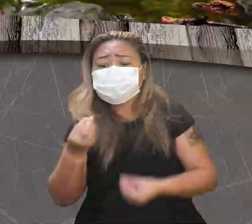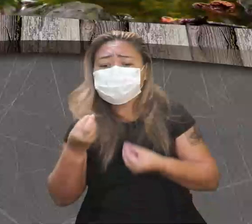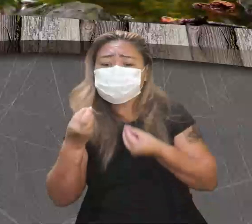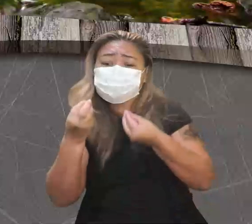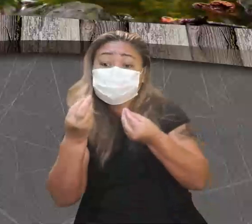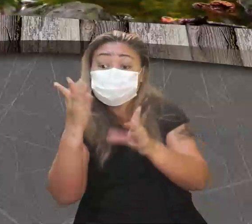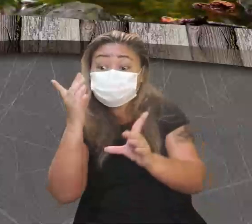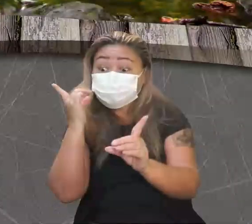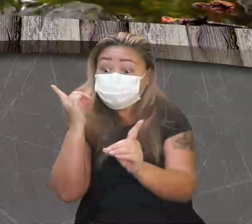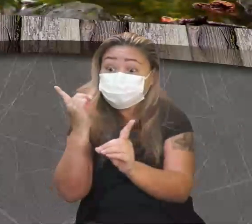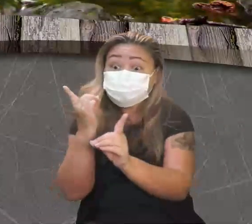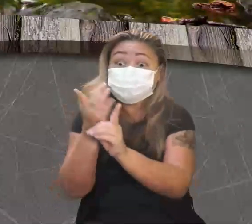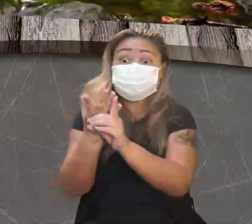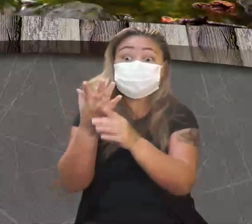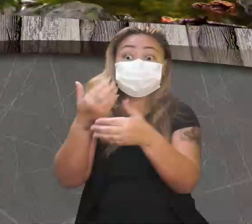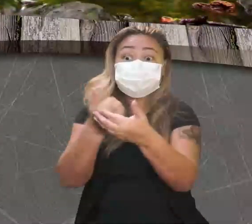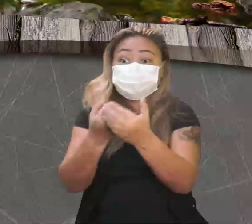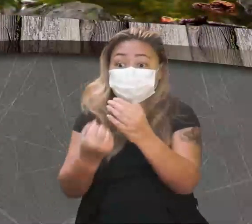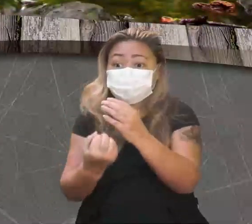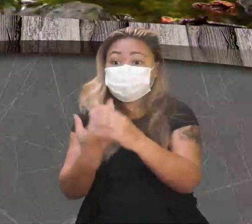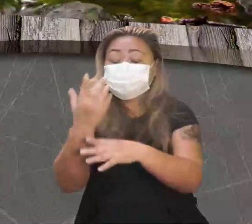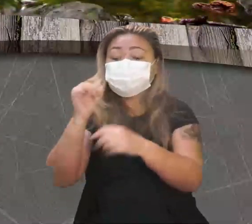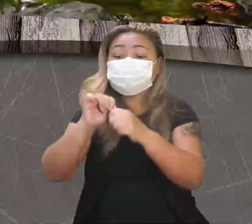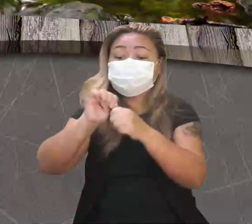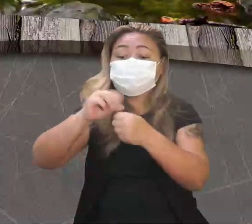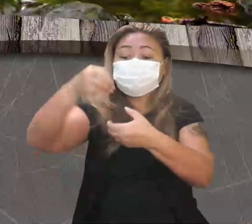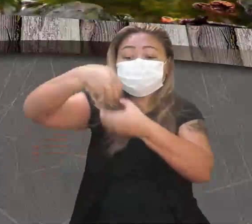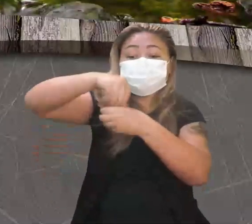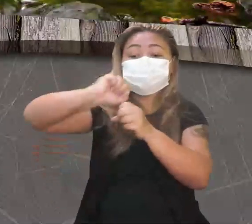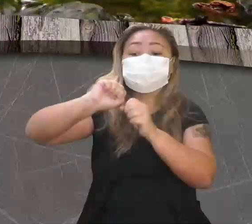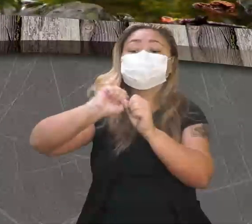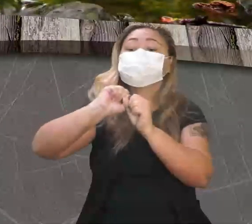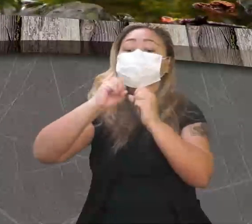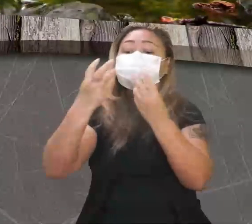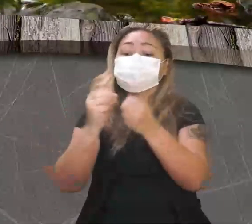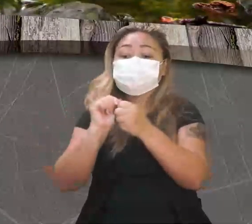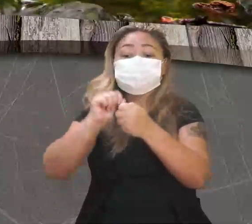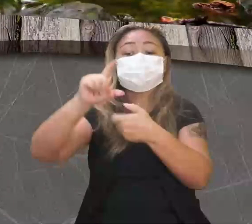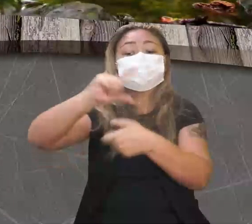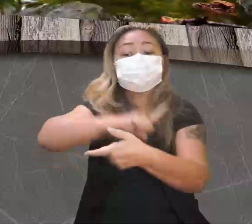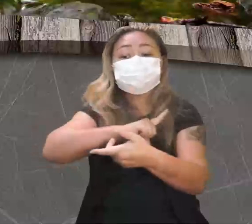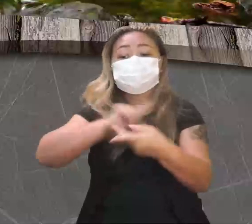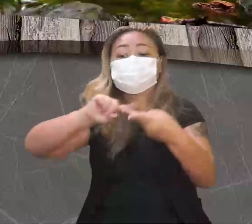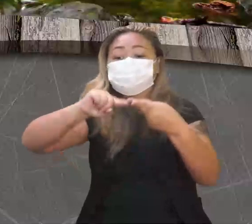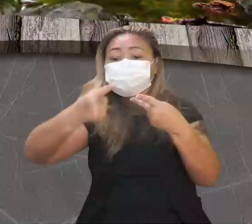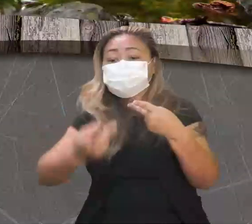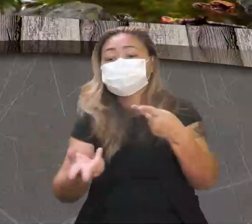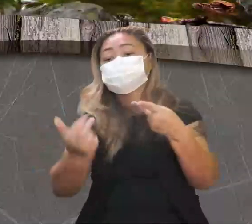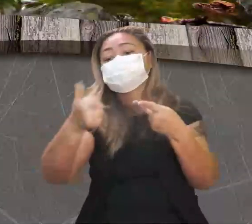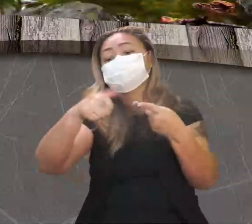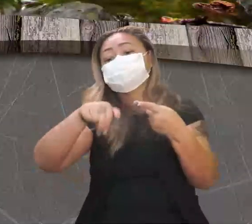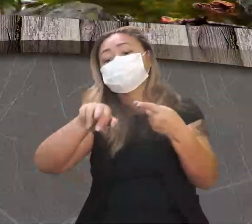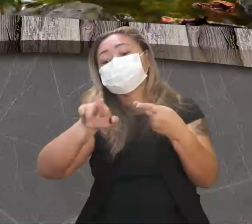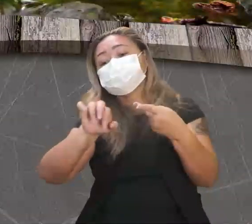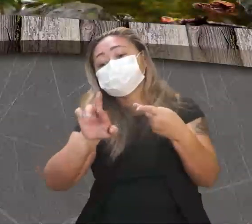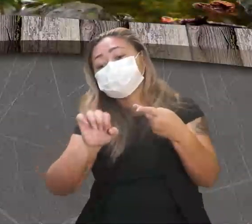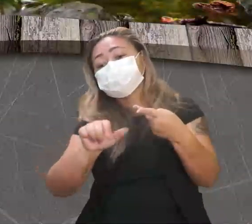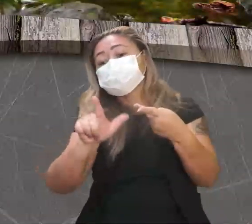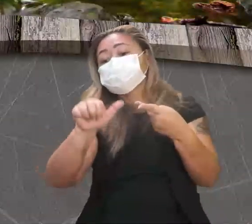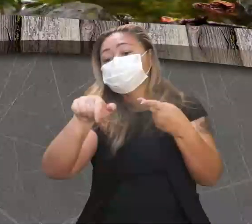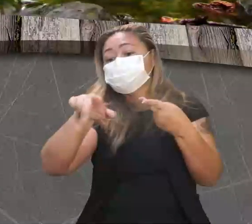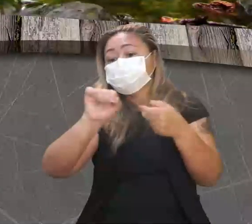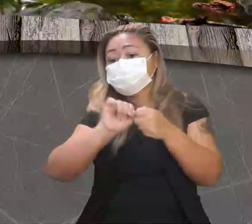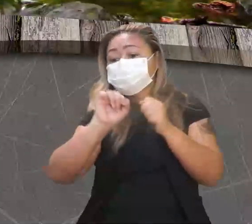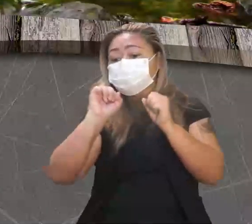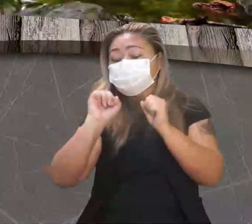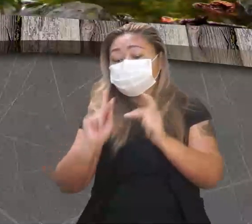conseguiram descobrir as substâncias que estavam presentes nesse material genético, que são as bases nitrogenadas, adenina, guarina, citosina, timina,